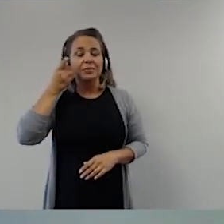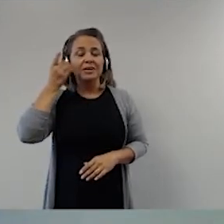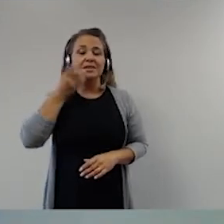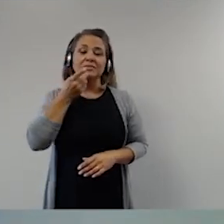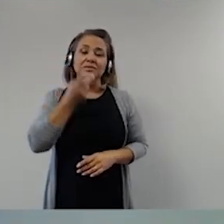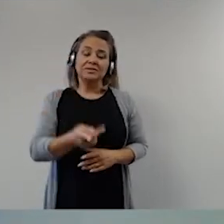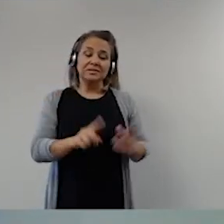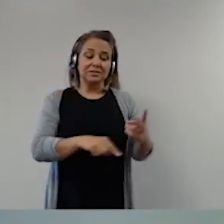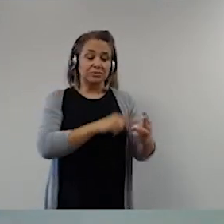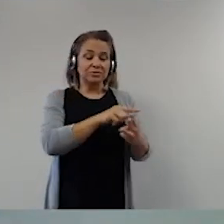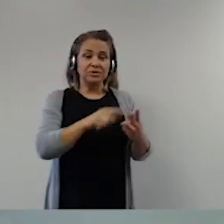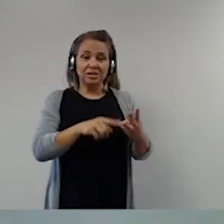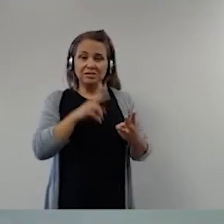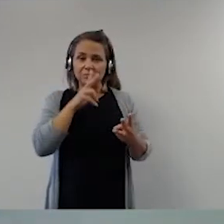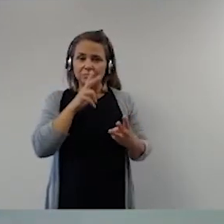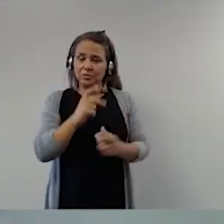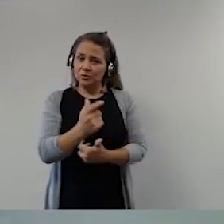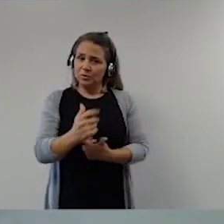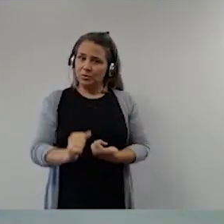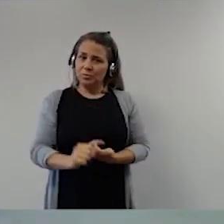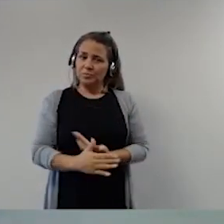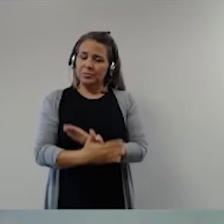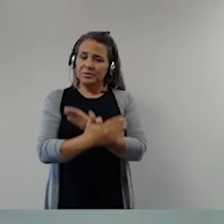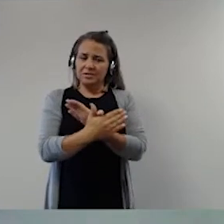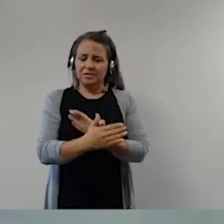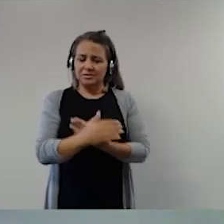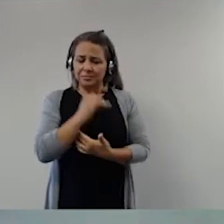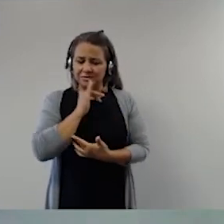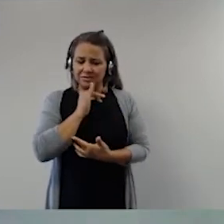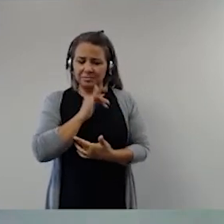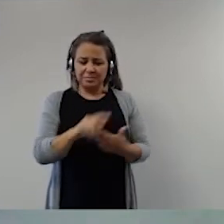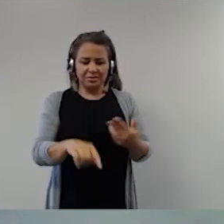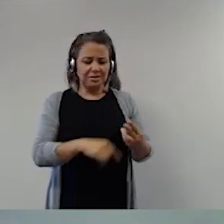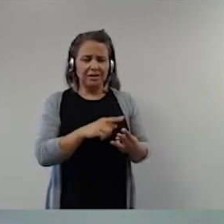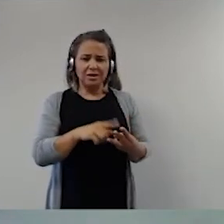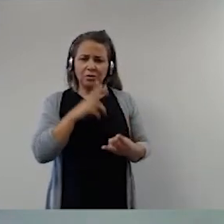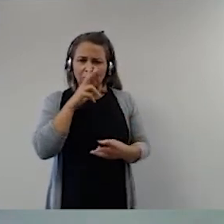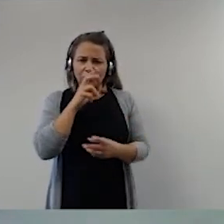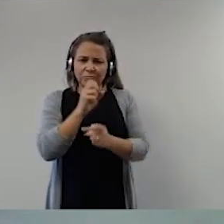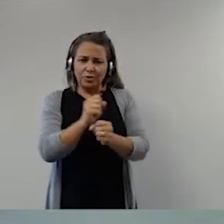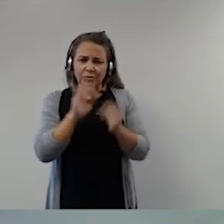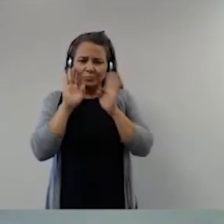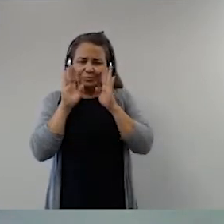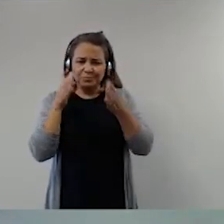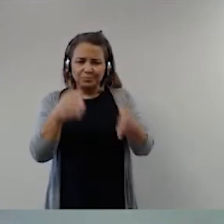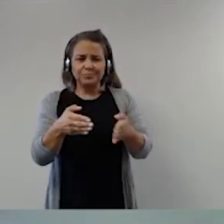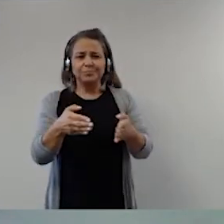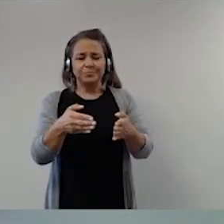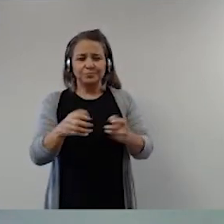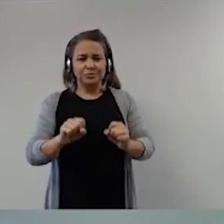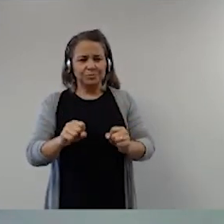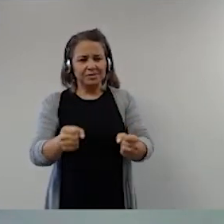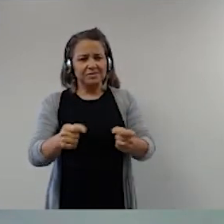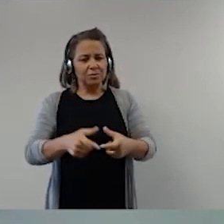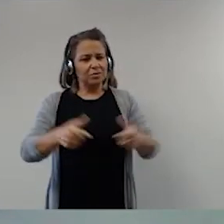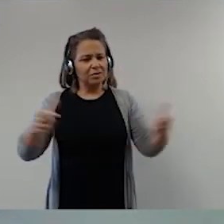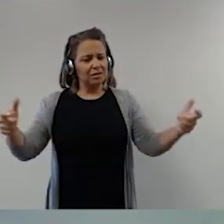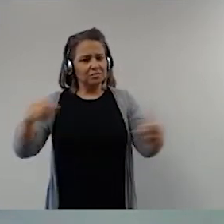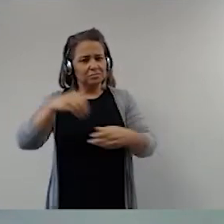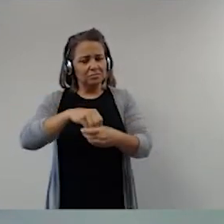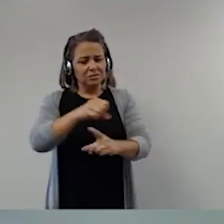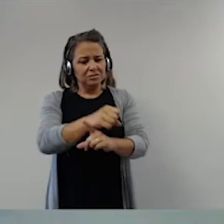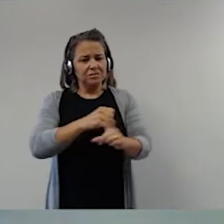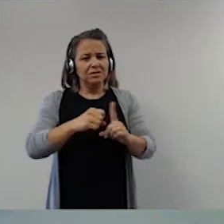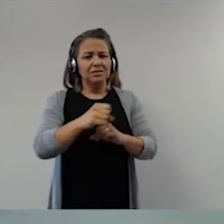são os três poderes. Hoje tem um foco de pressão muito forte que é a sociedade, com essas mídias sociais, com a